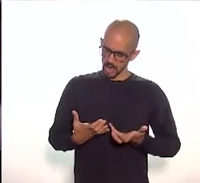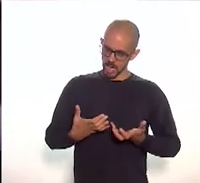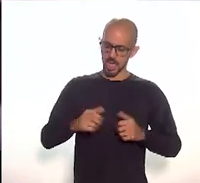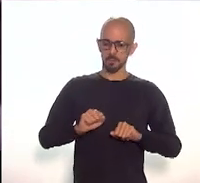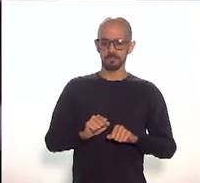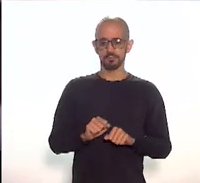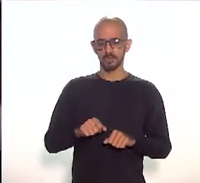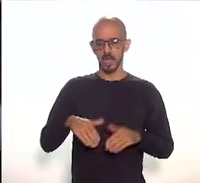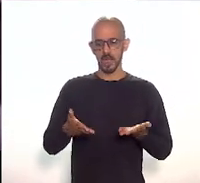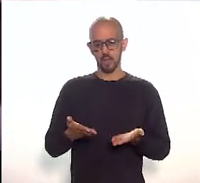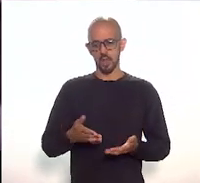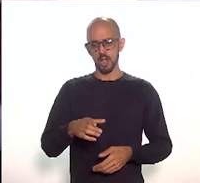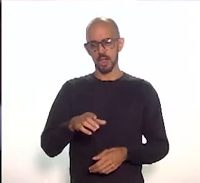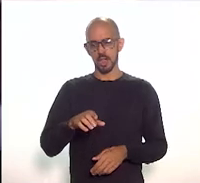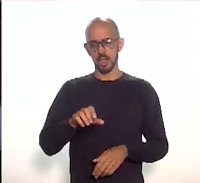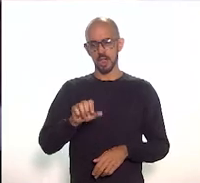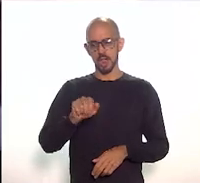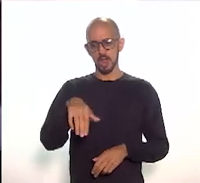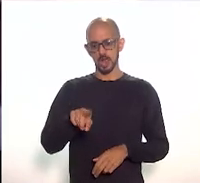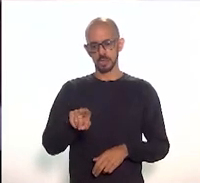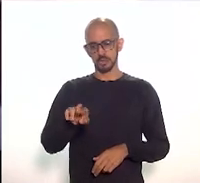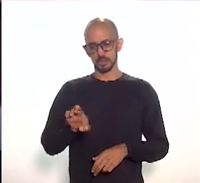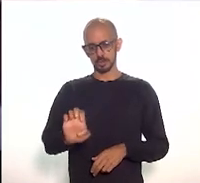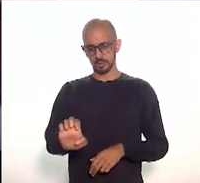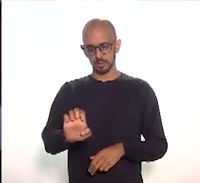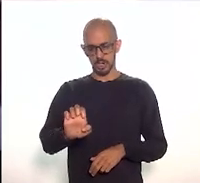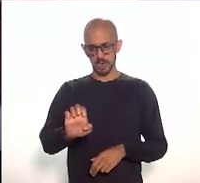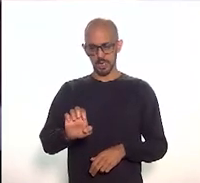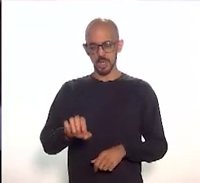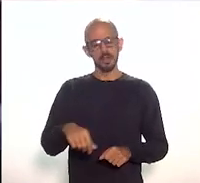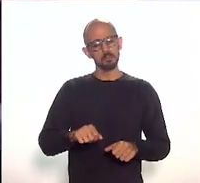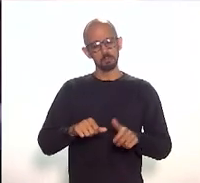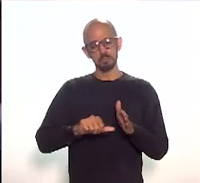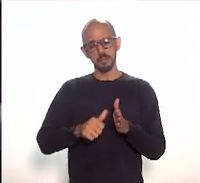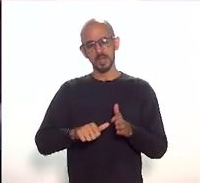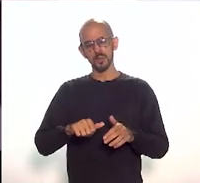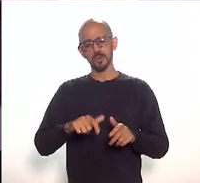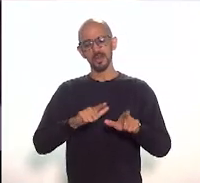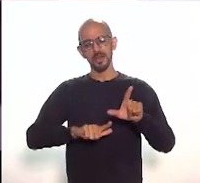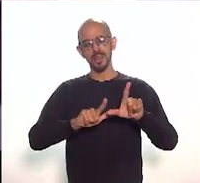passo a palavra agora ao André, por ordem alfabeto, o André.